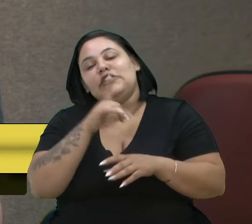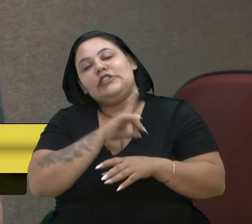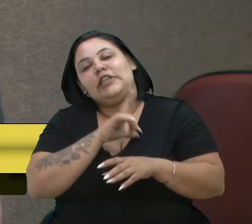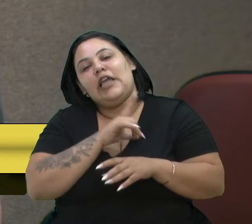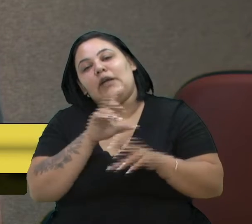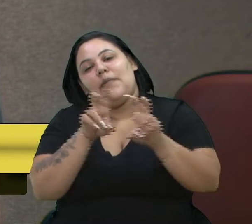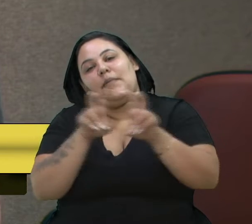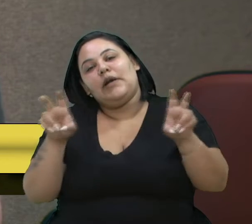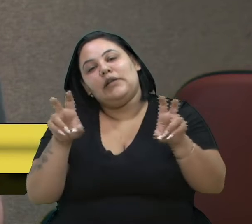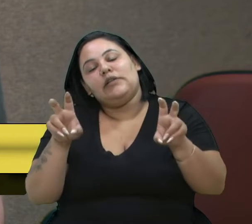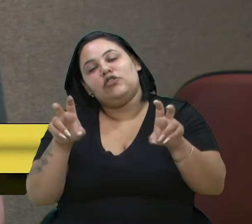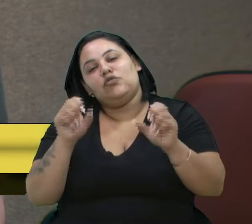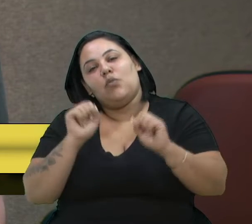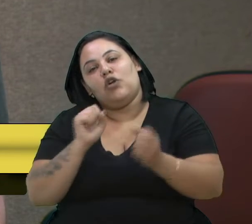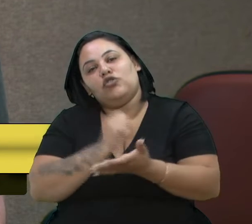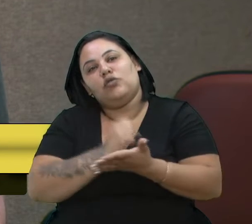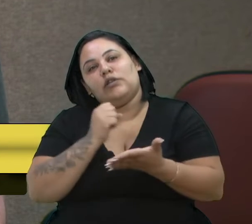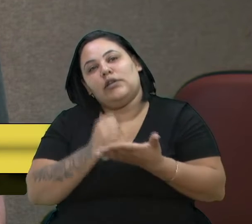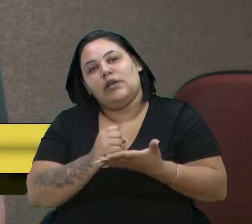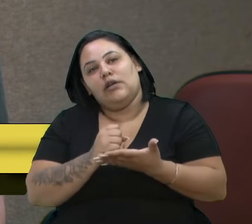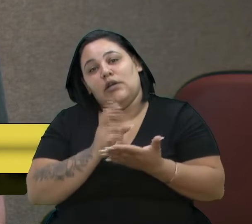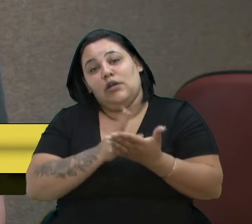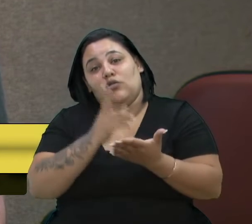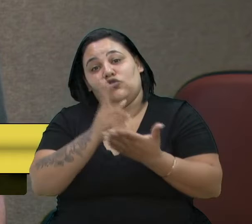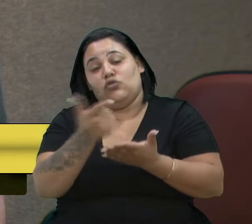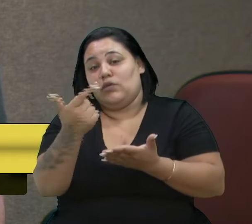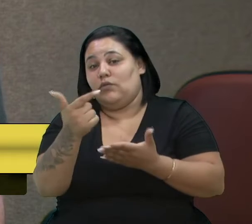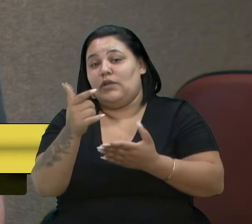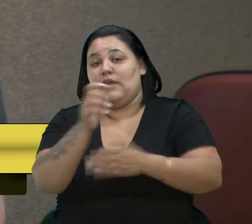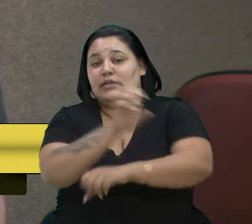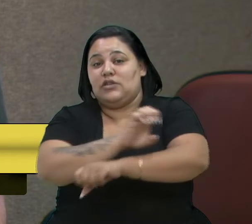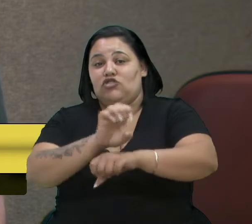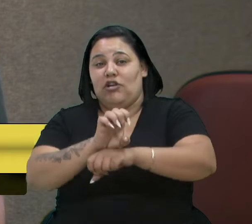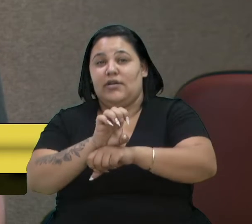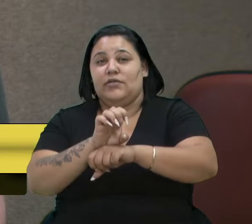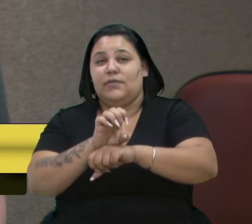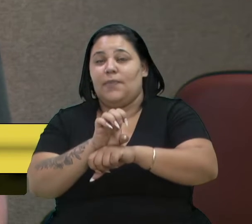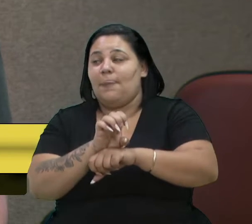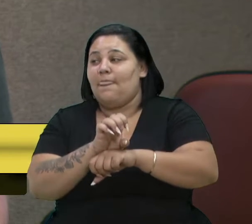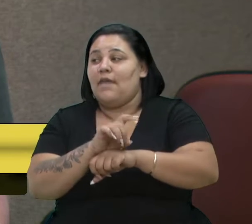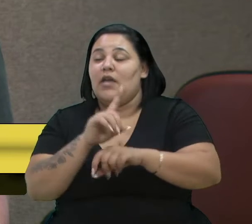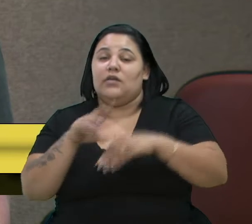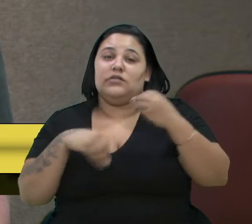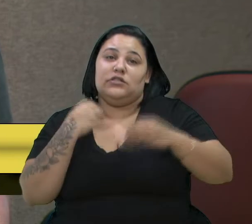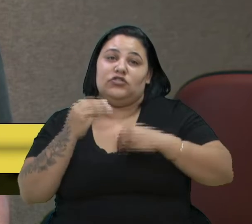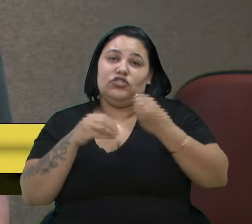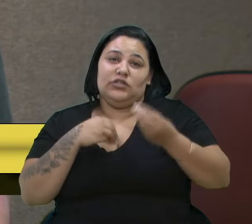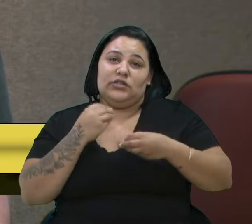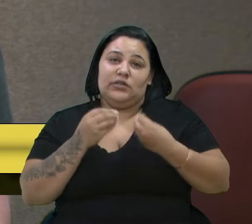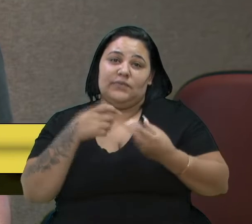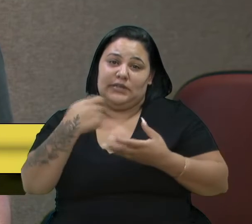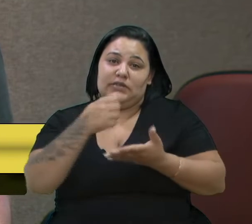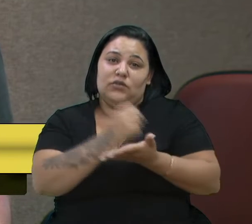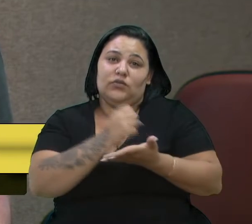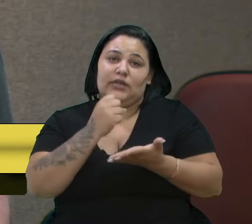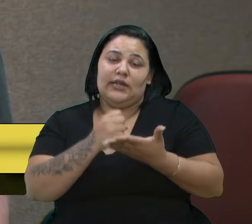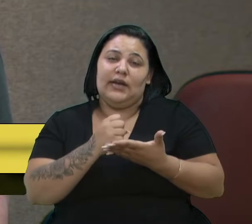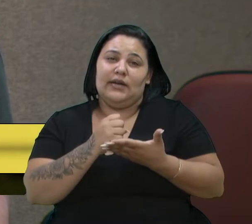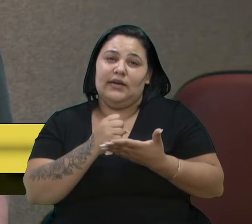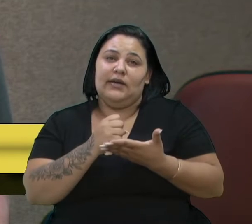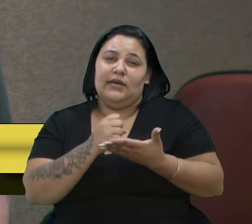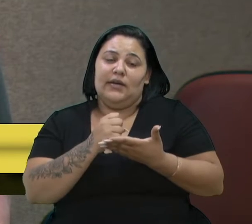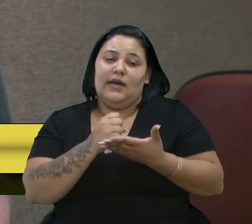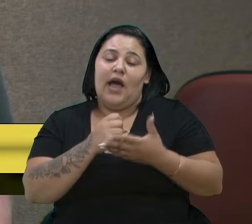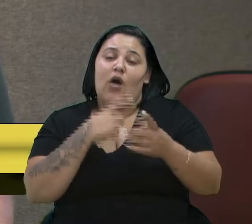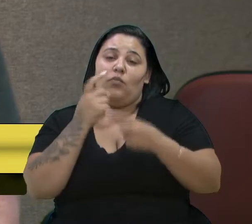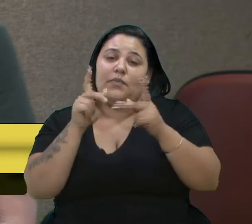contratar, continuo sem estagiário, é a economia que a gente faz no gabinete, senti a necessidade de contratar e estou contratando alguém para me